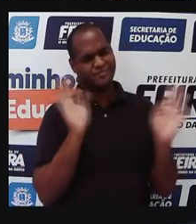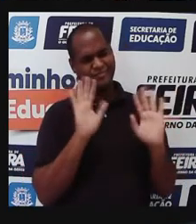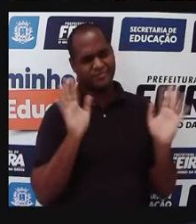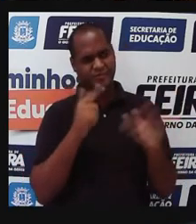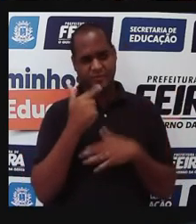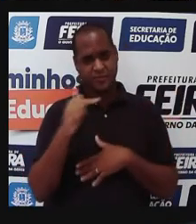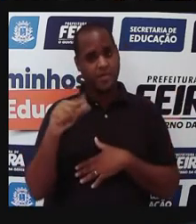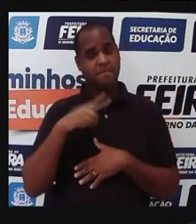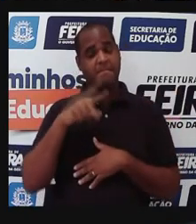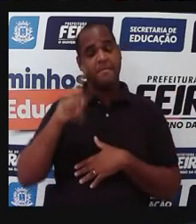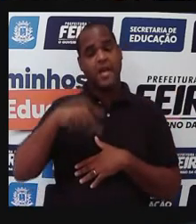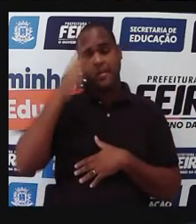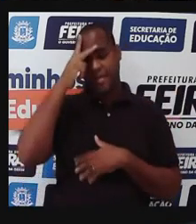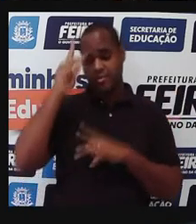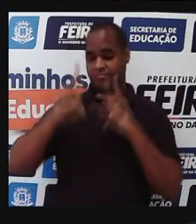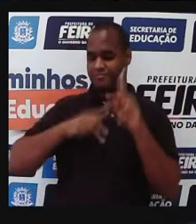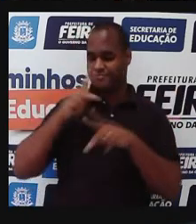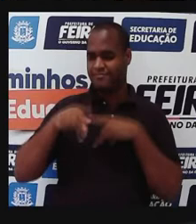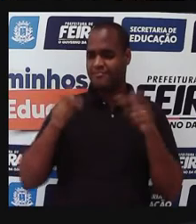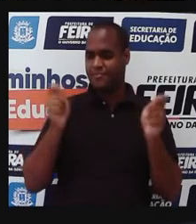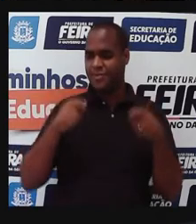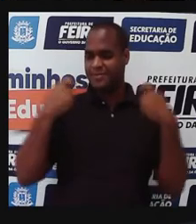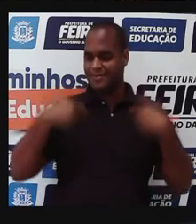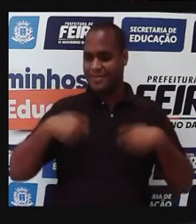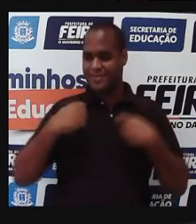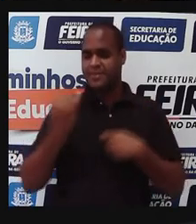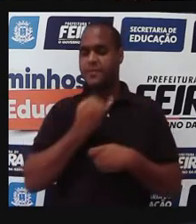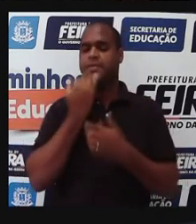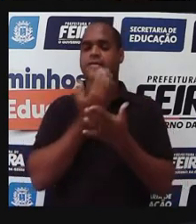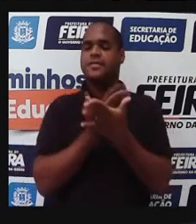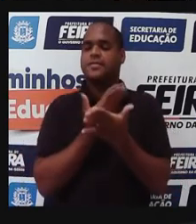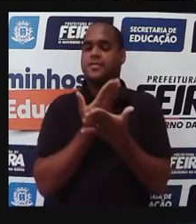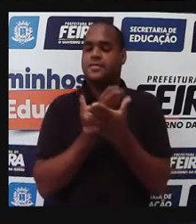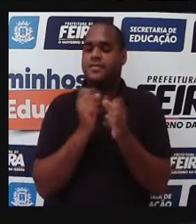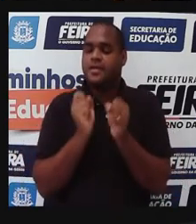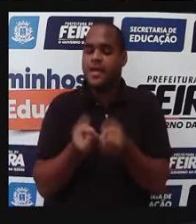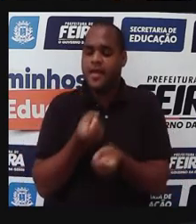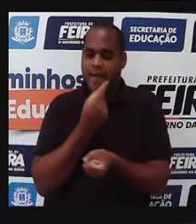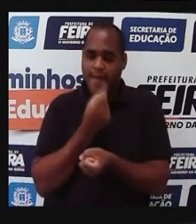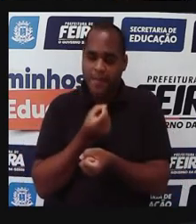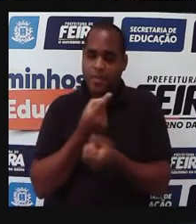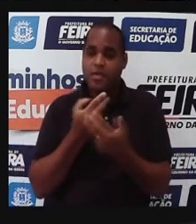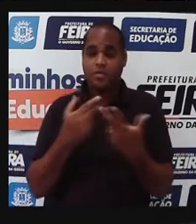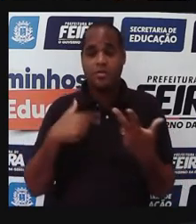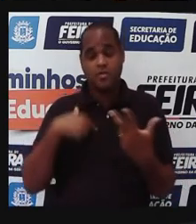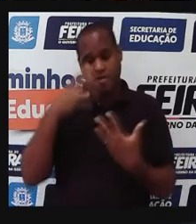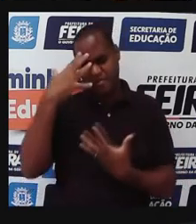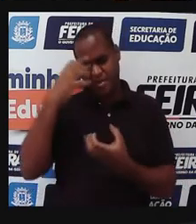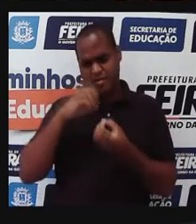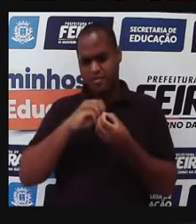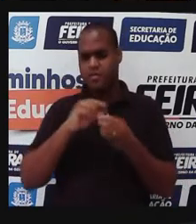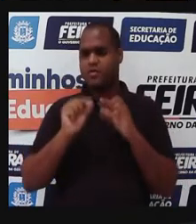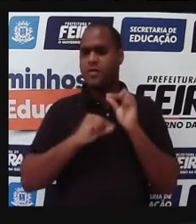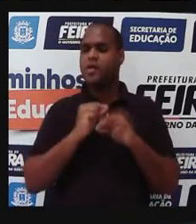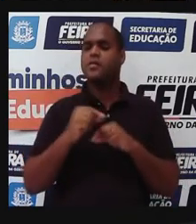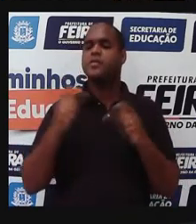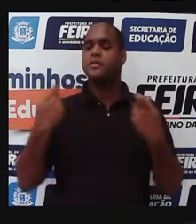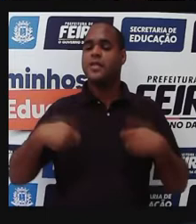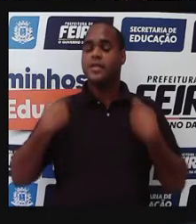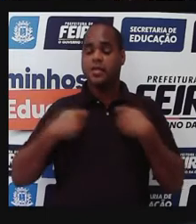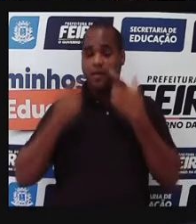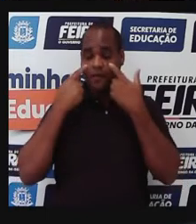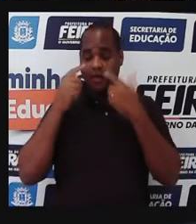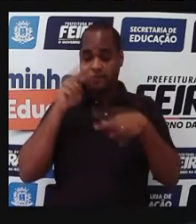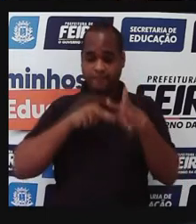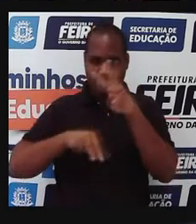Mas o povo, a população, precisa desse estudo, precisa de remédio, precisa de tratamentos adequados, precisa de um